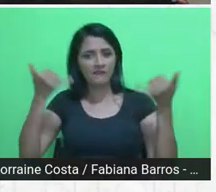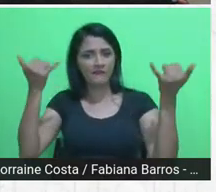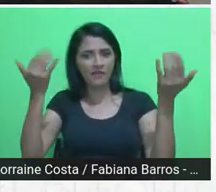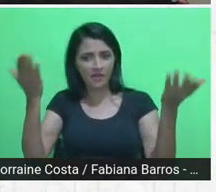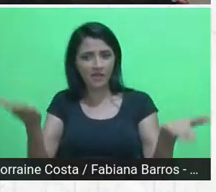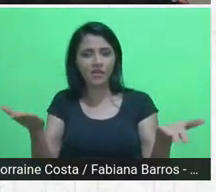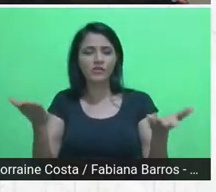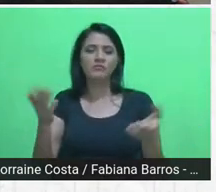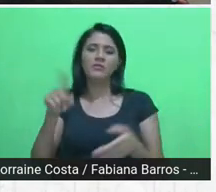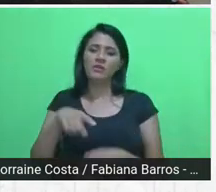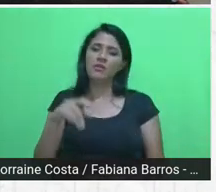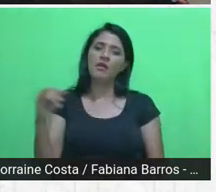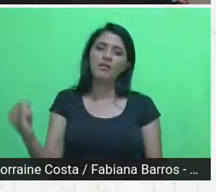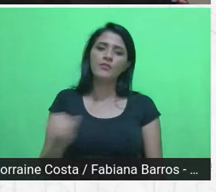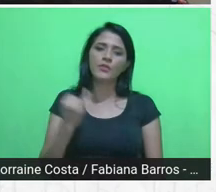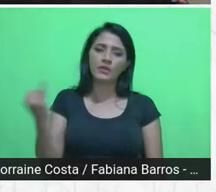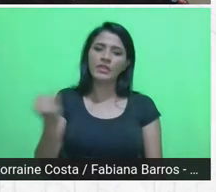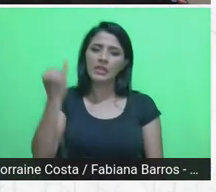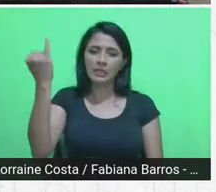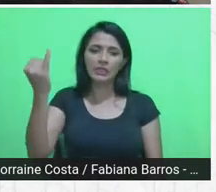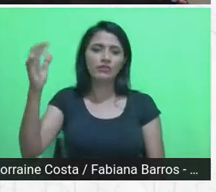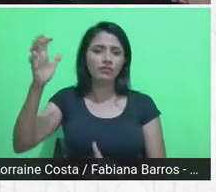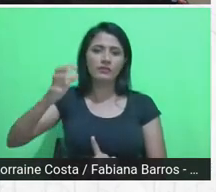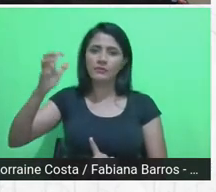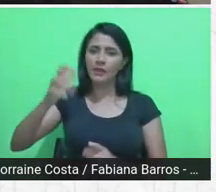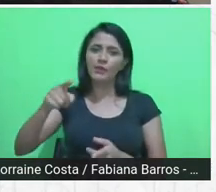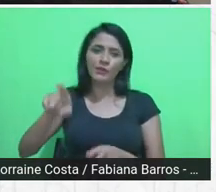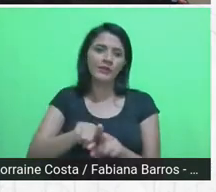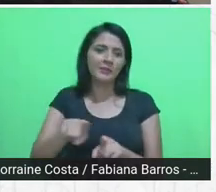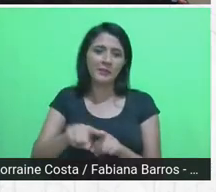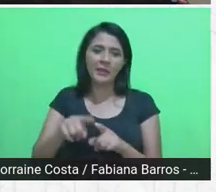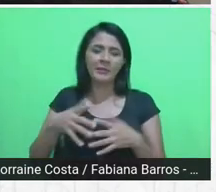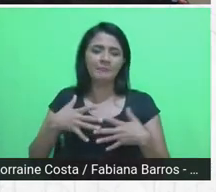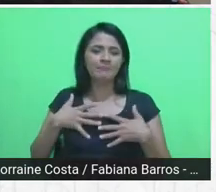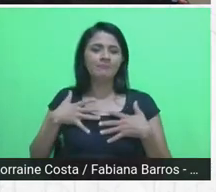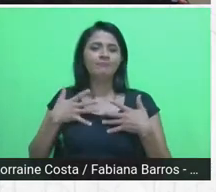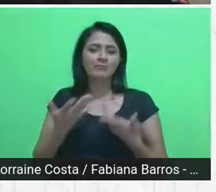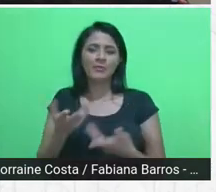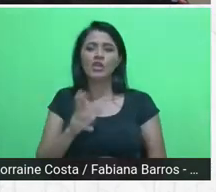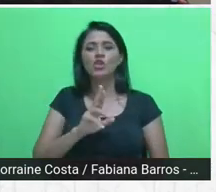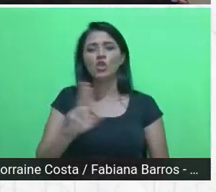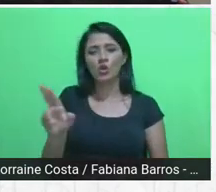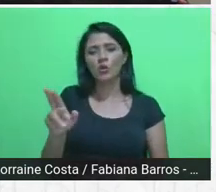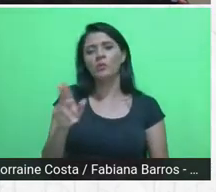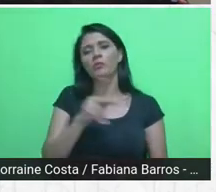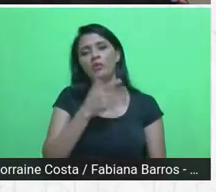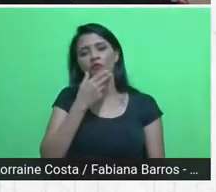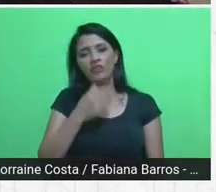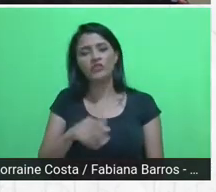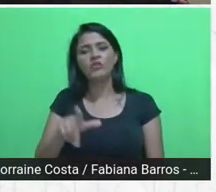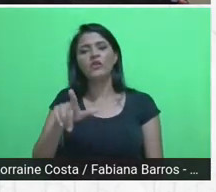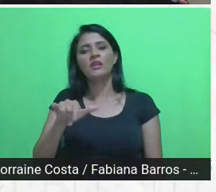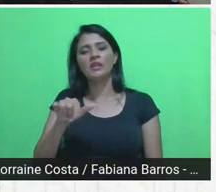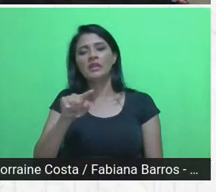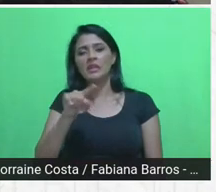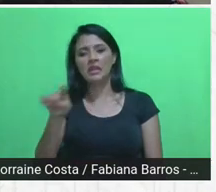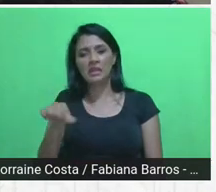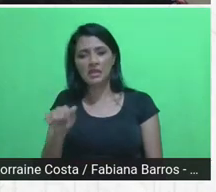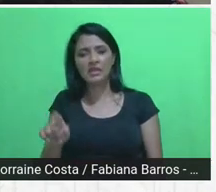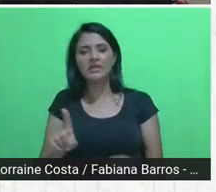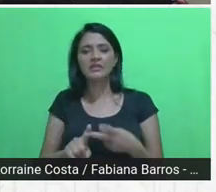importante e inspirador, né, em nome da professora Liza Andrade, em nome da professora Vera,